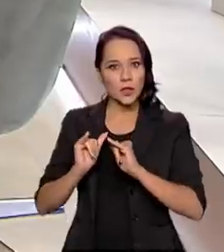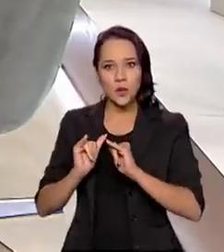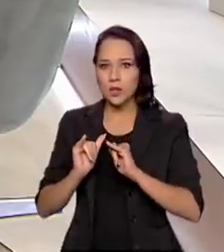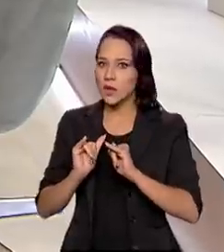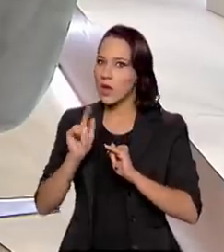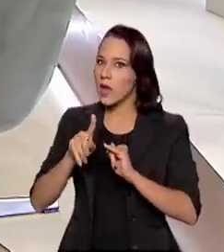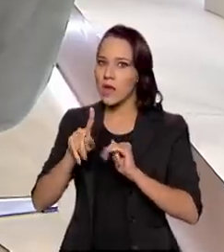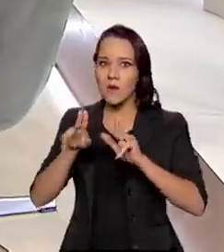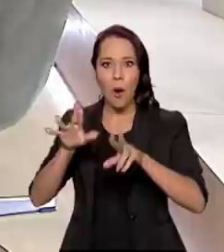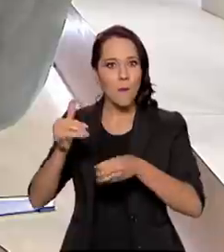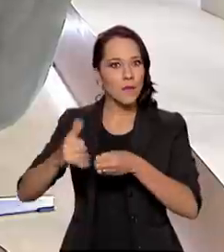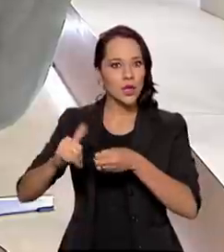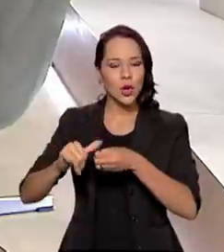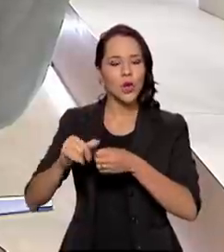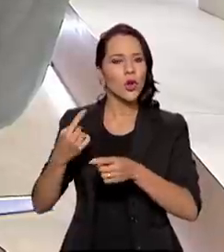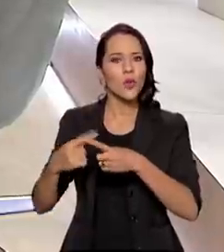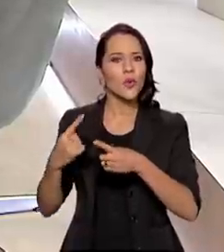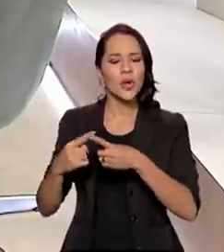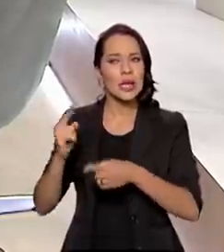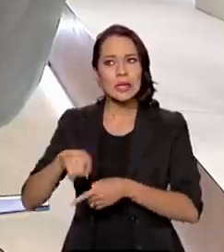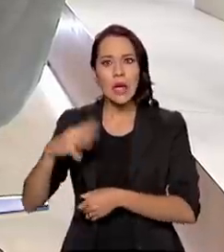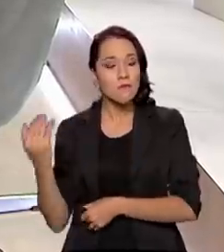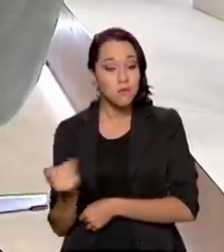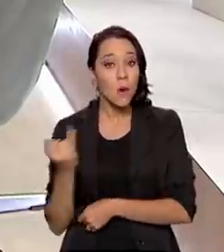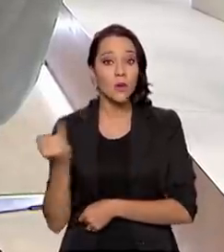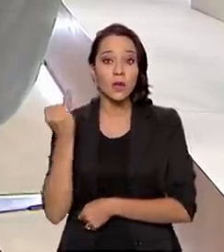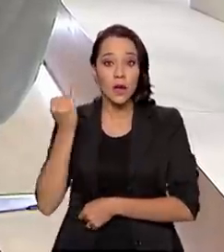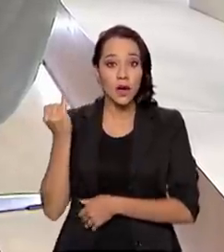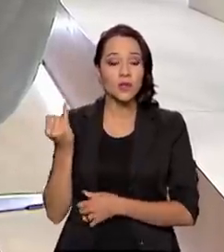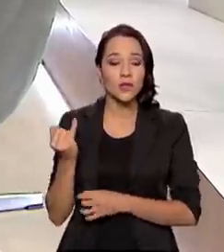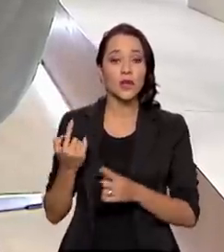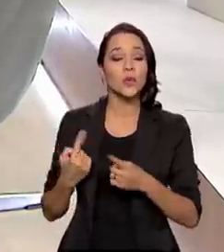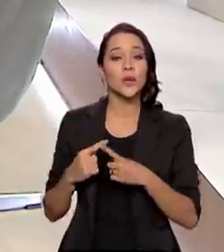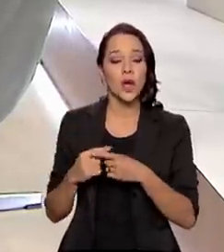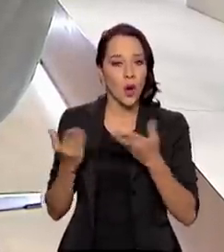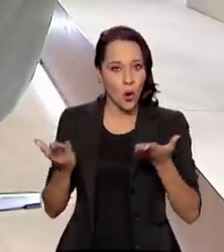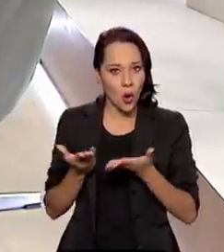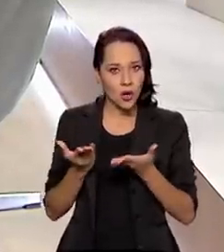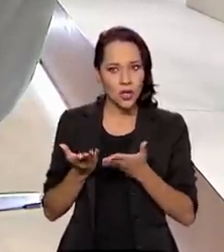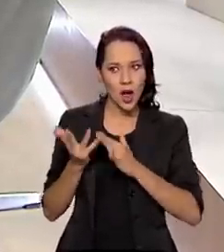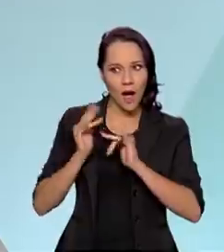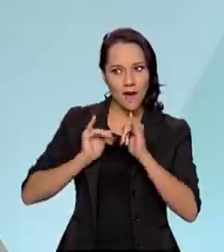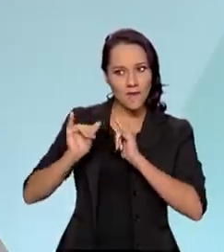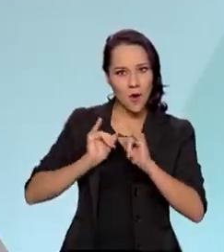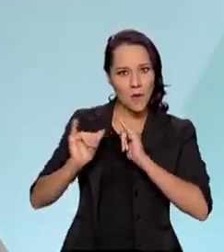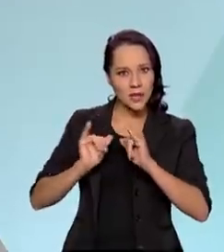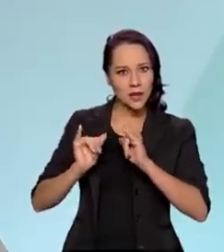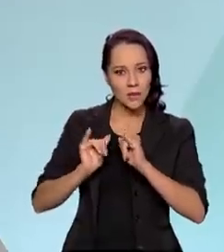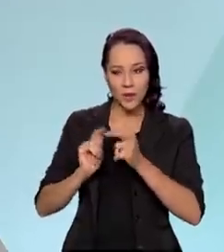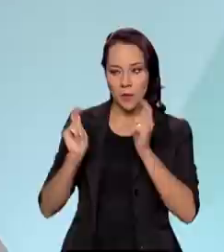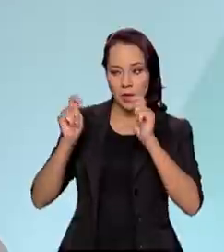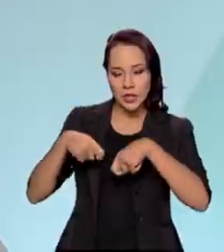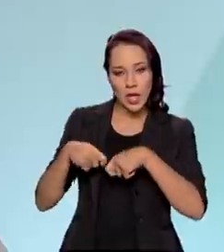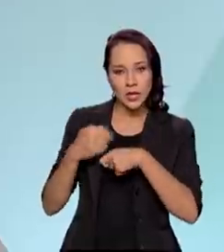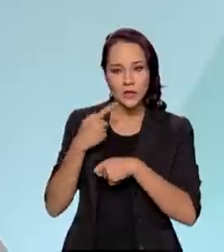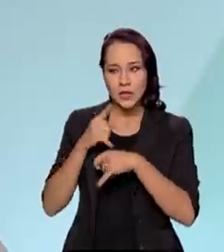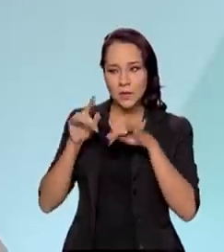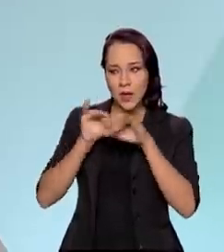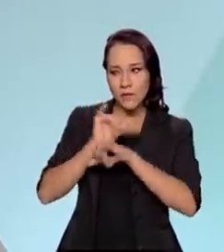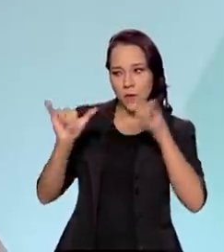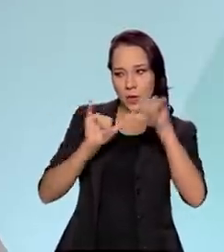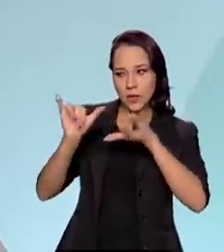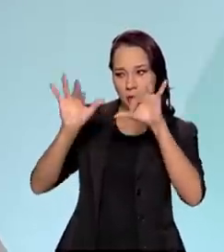Mas por que os dados são tão relevantes? Porque hoje, a informação, a possibilidade de você prever,